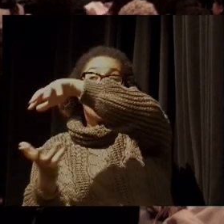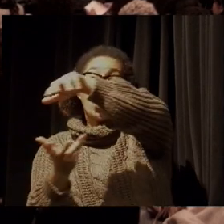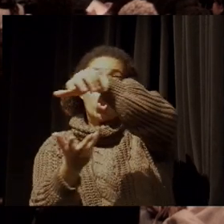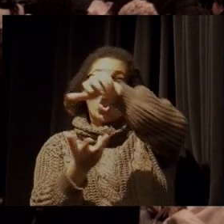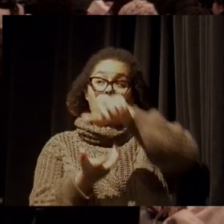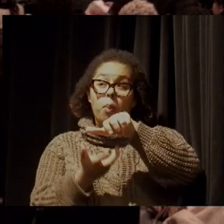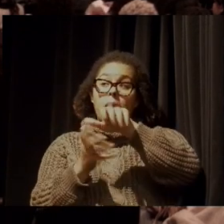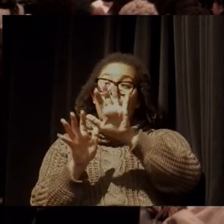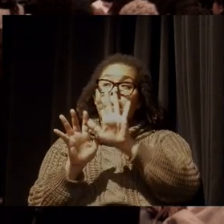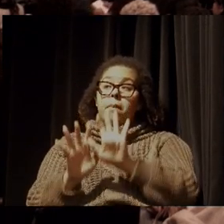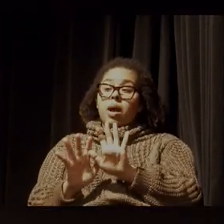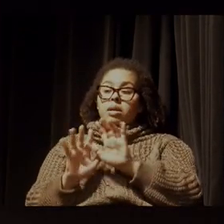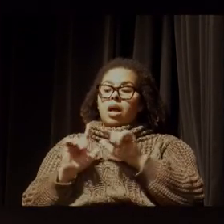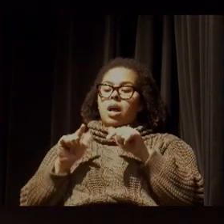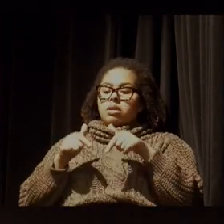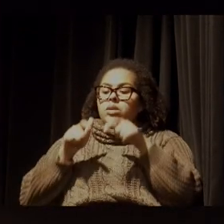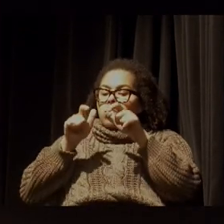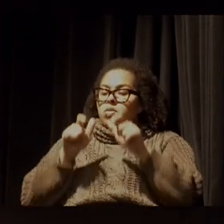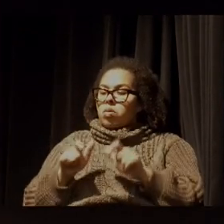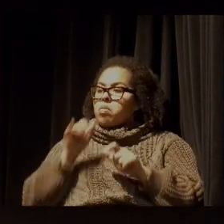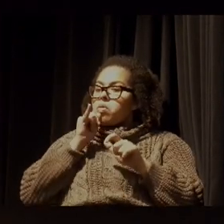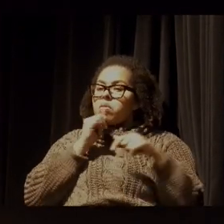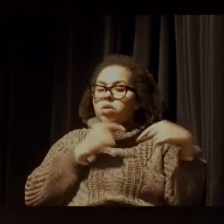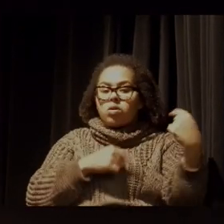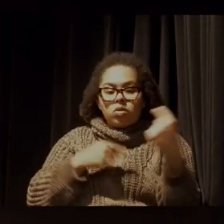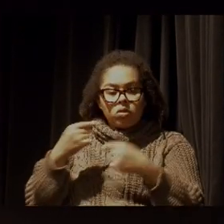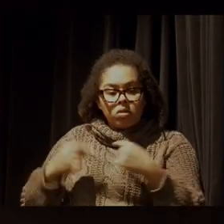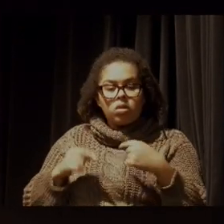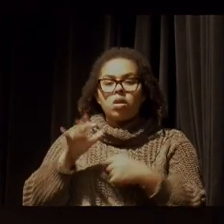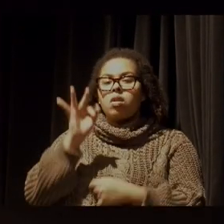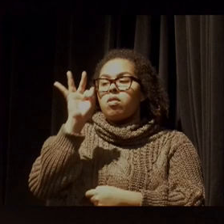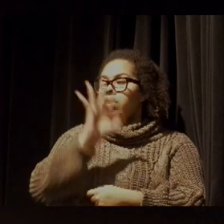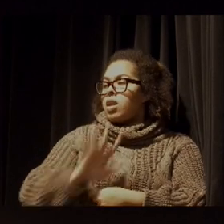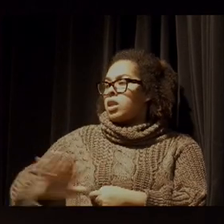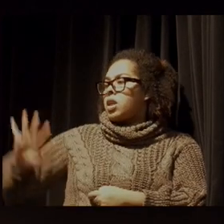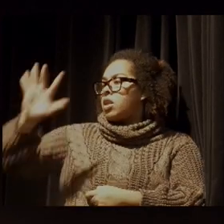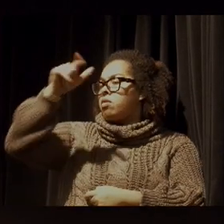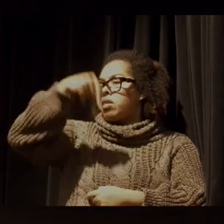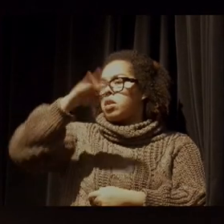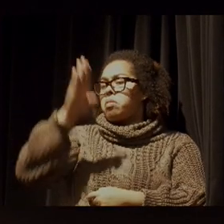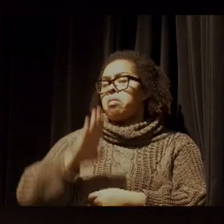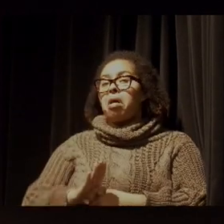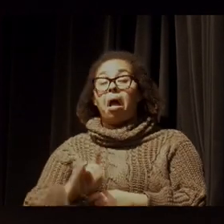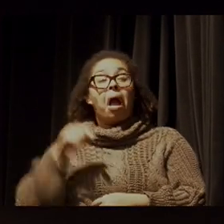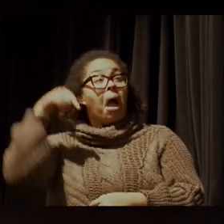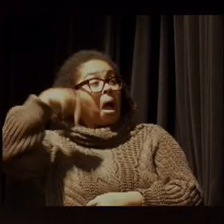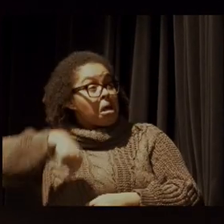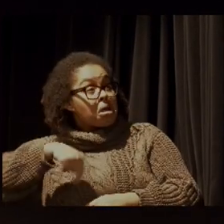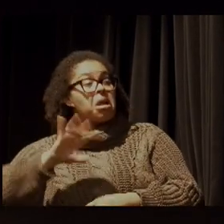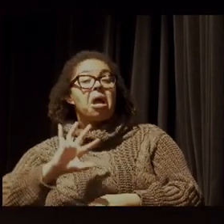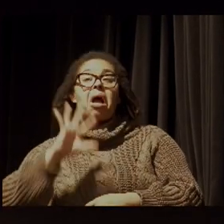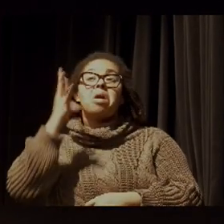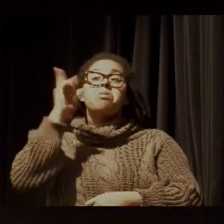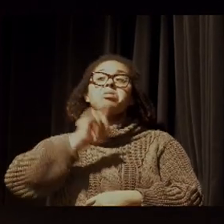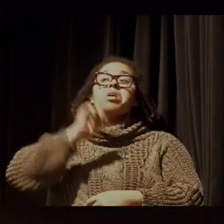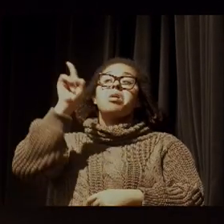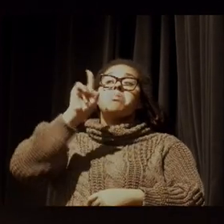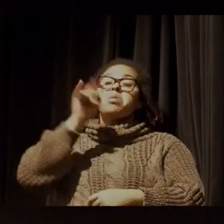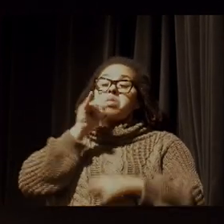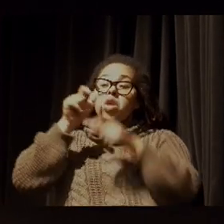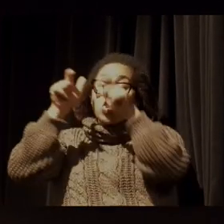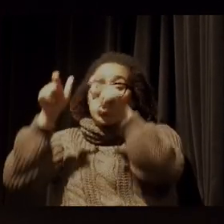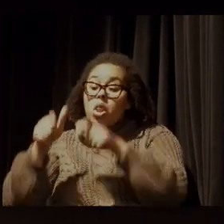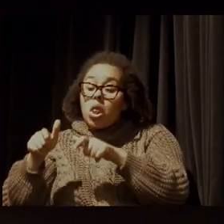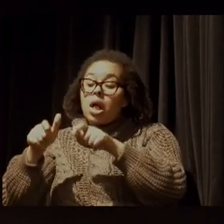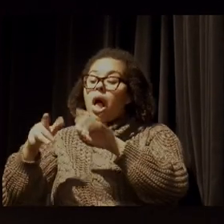e quando a gente discute, por exemplo, a questão federativa no Brasil, todo mundo fala, não, mas as coisas acontecem lá no nível local,